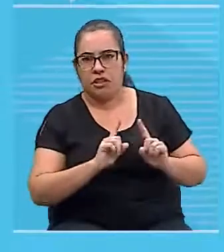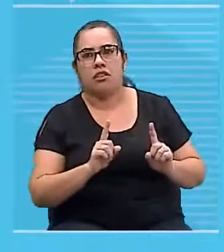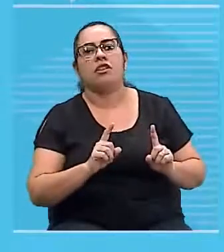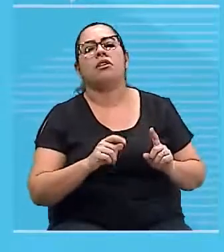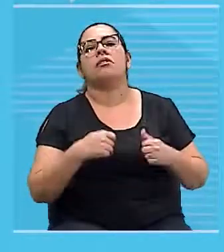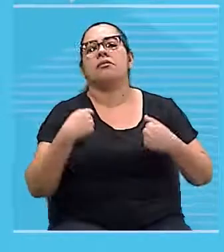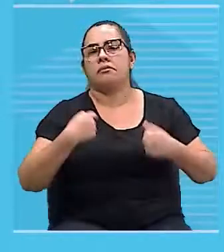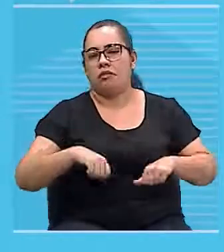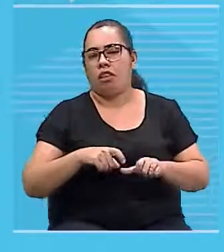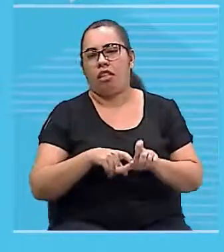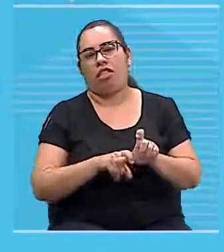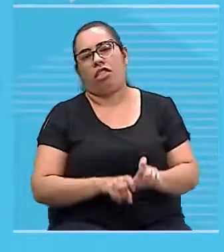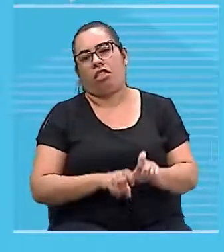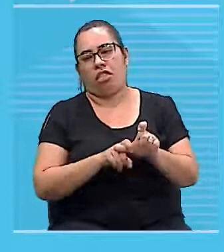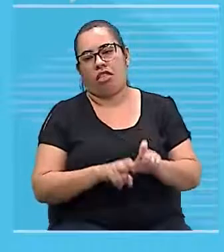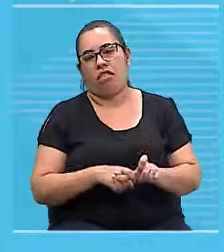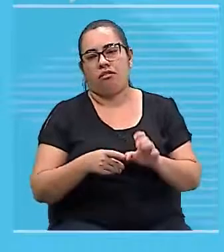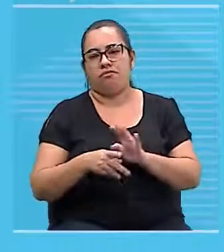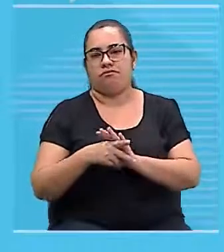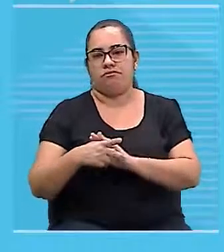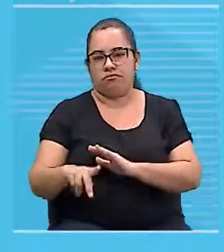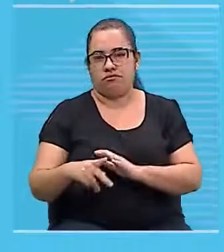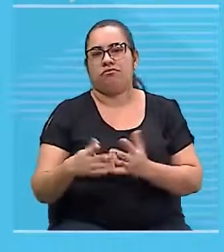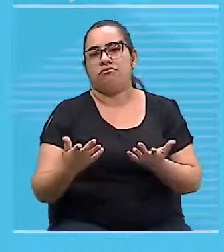depende diretamente da corrente elétrica.